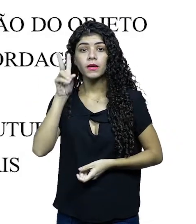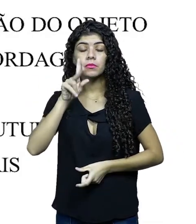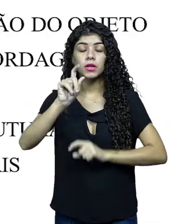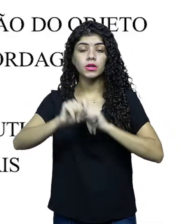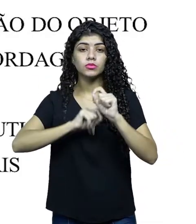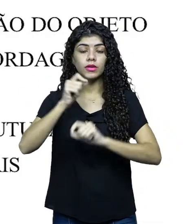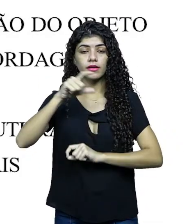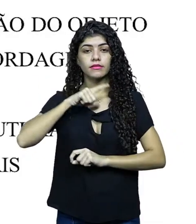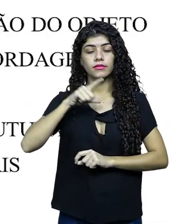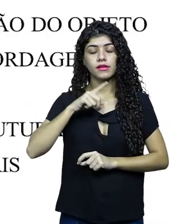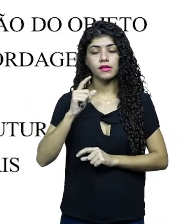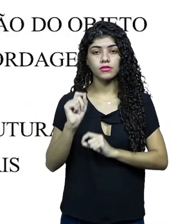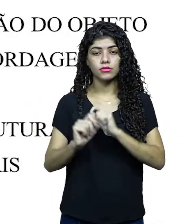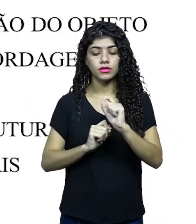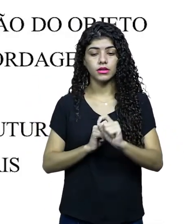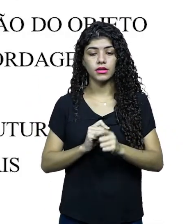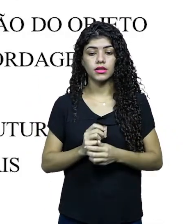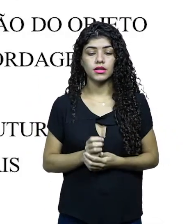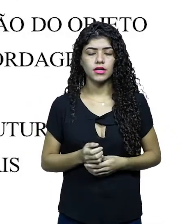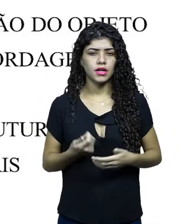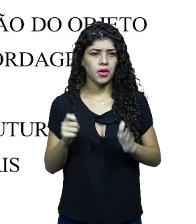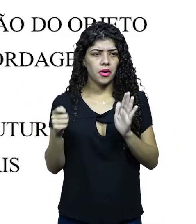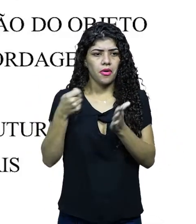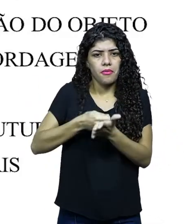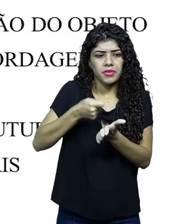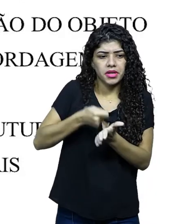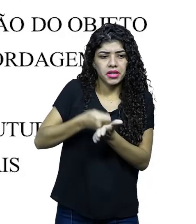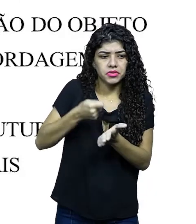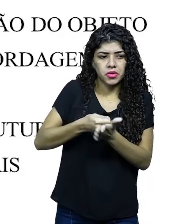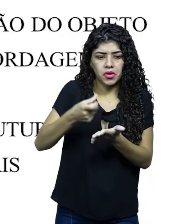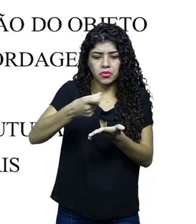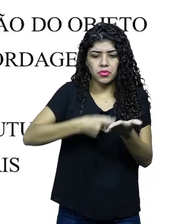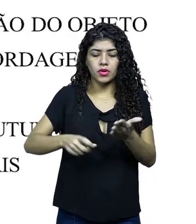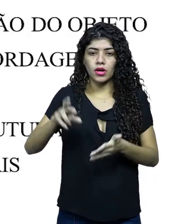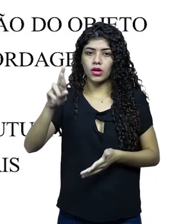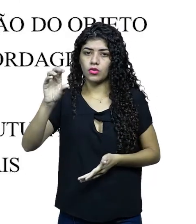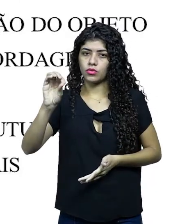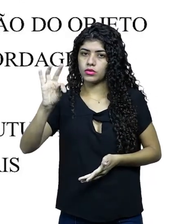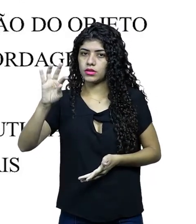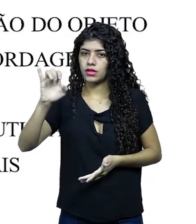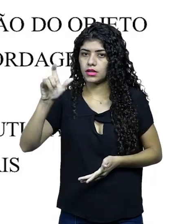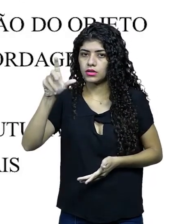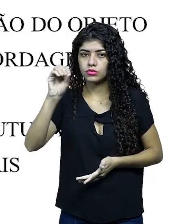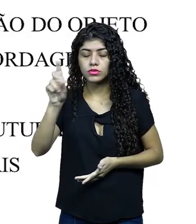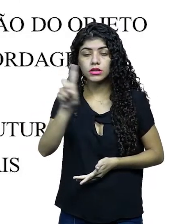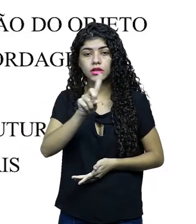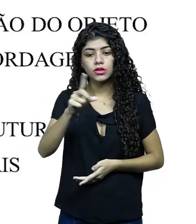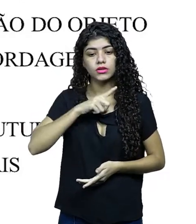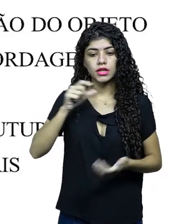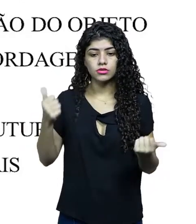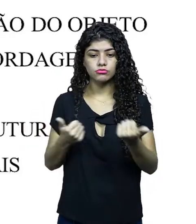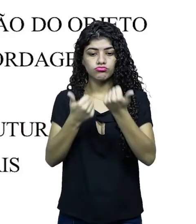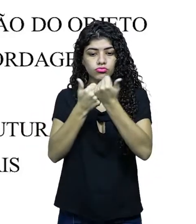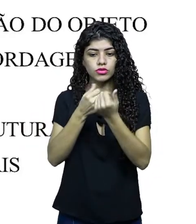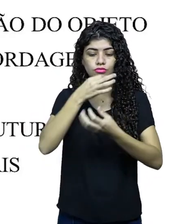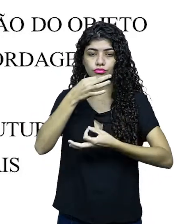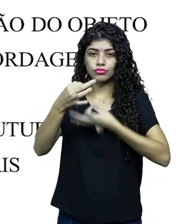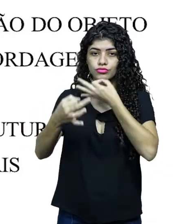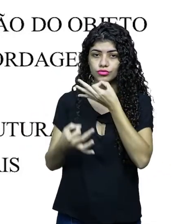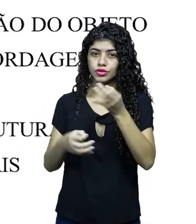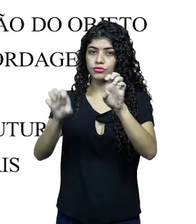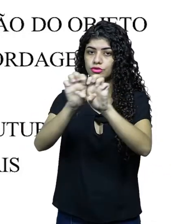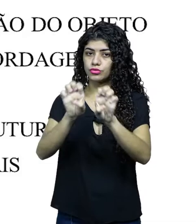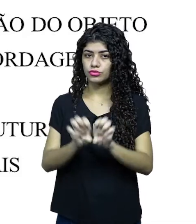Lembrando que aqui no documentário não é obrigatório se colocar o roteiro. No lugar dele está essa